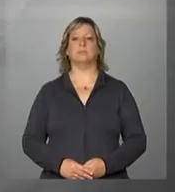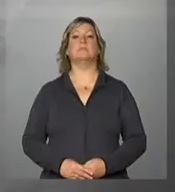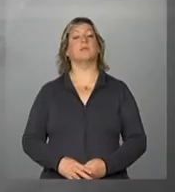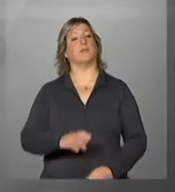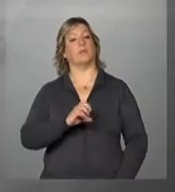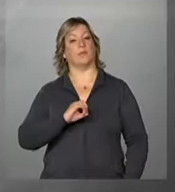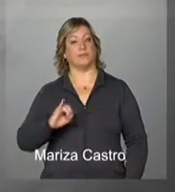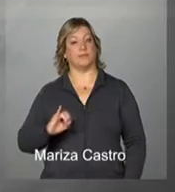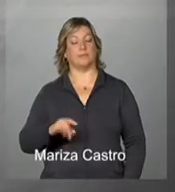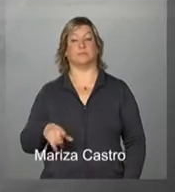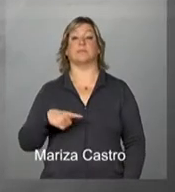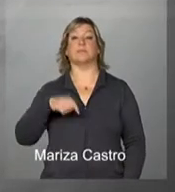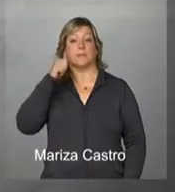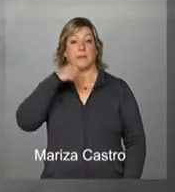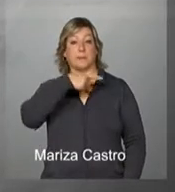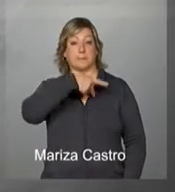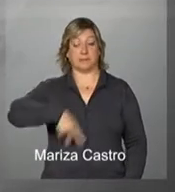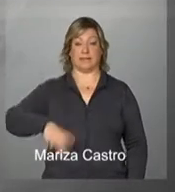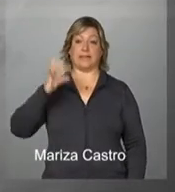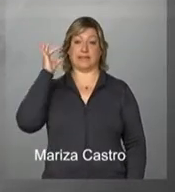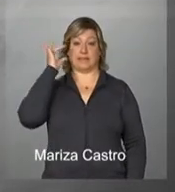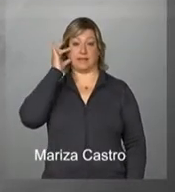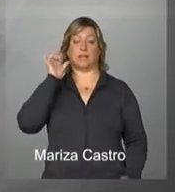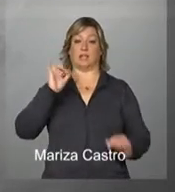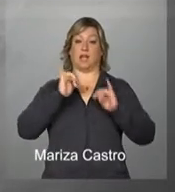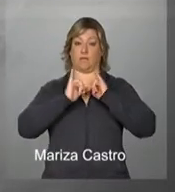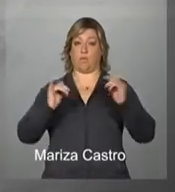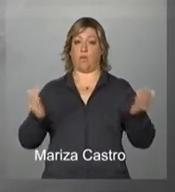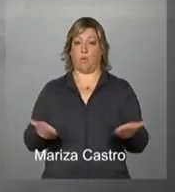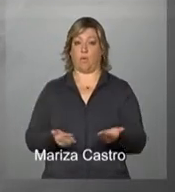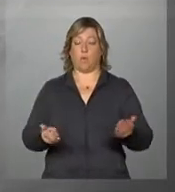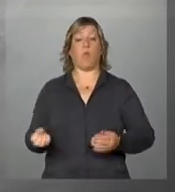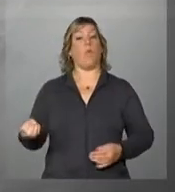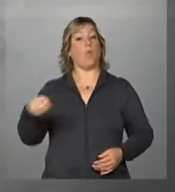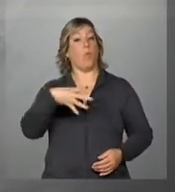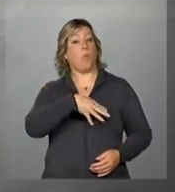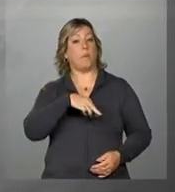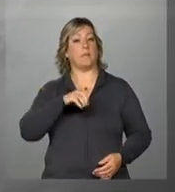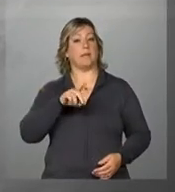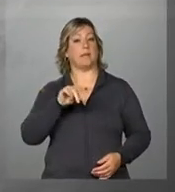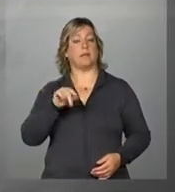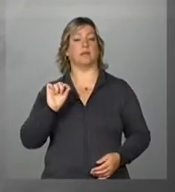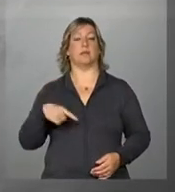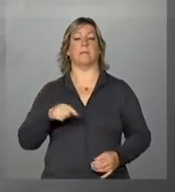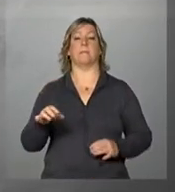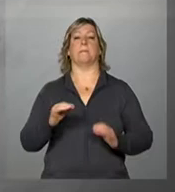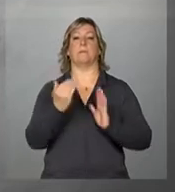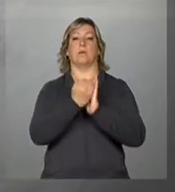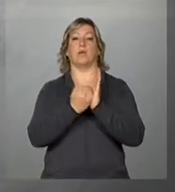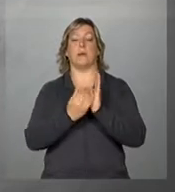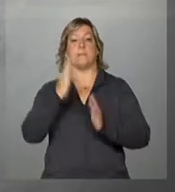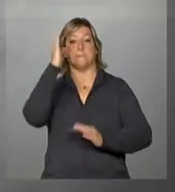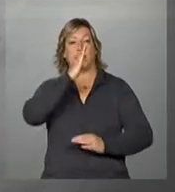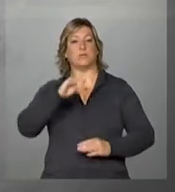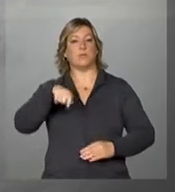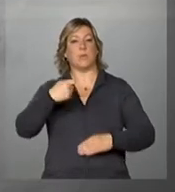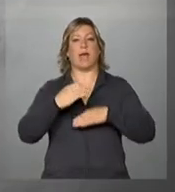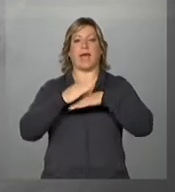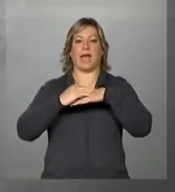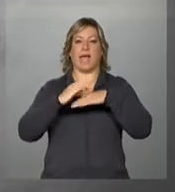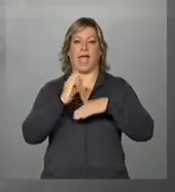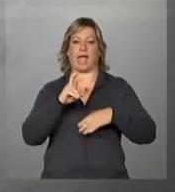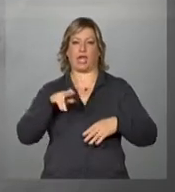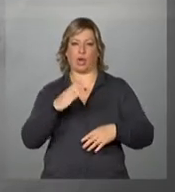Olá, a presidenta Dilma Rousseff anuncia hoje novas medidas do programa Brasil Carinhoso. A repórter